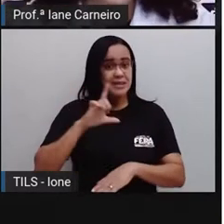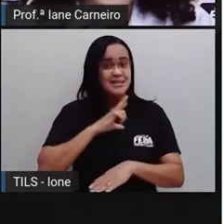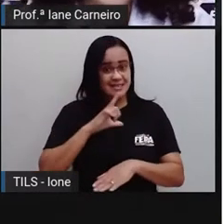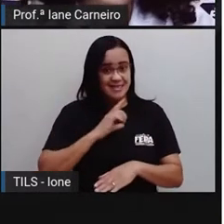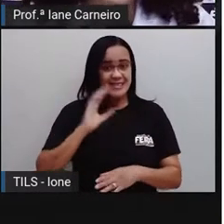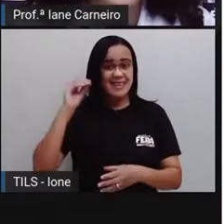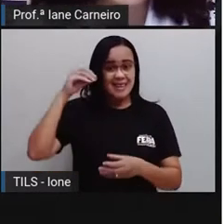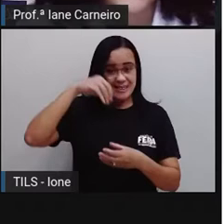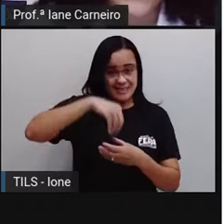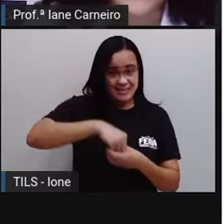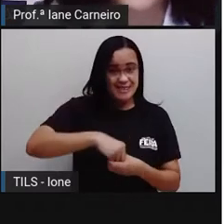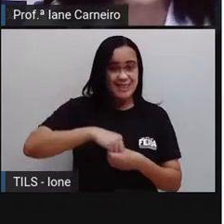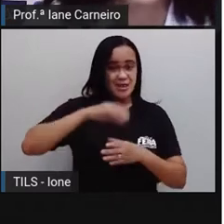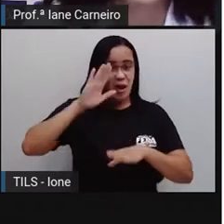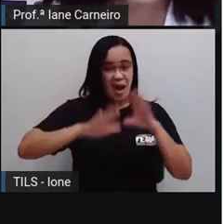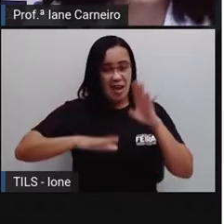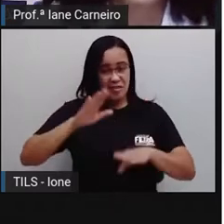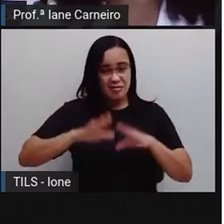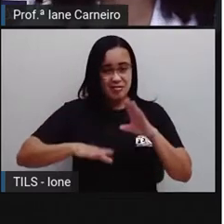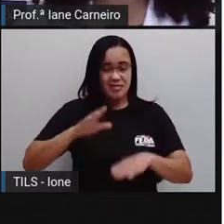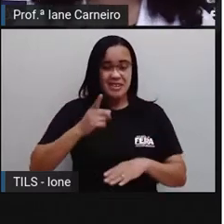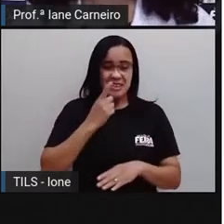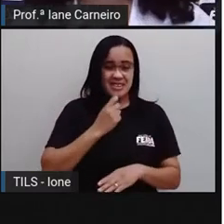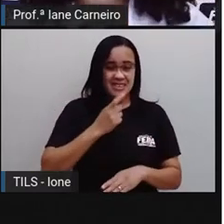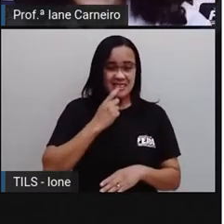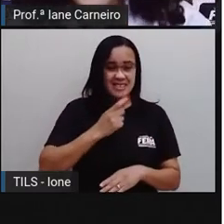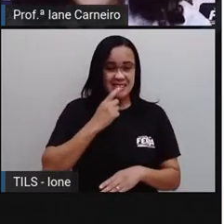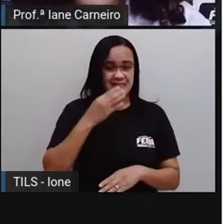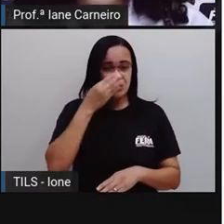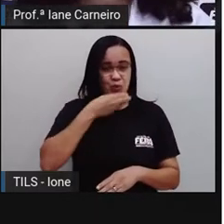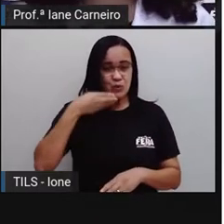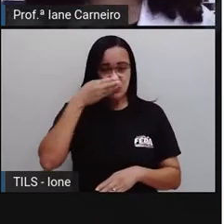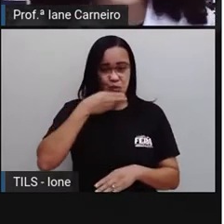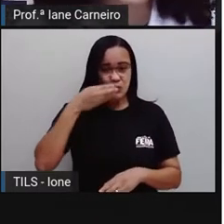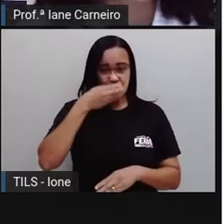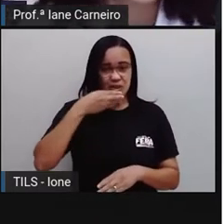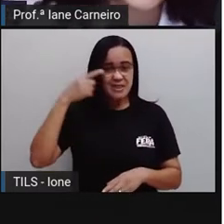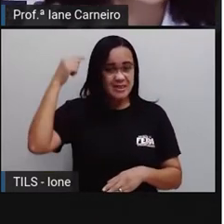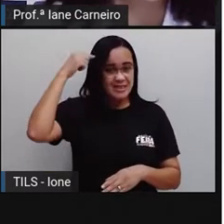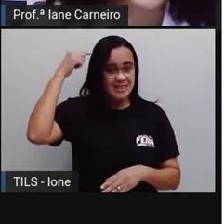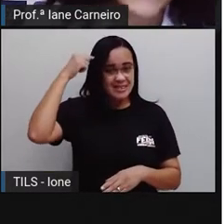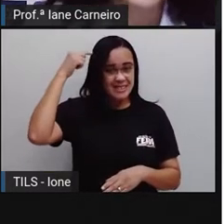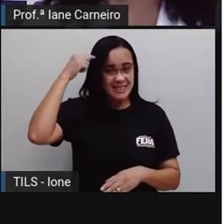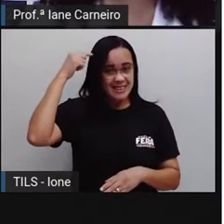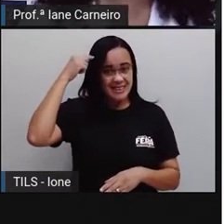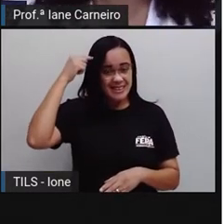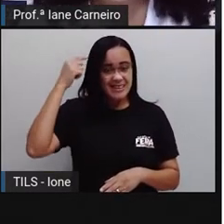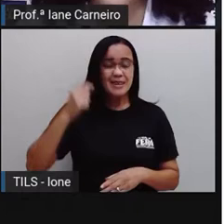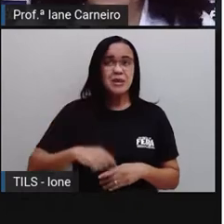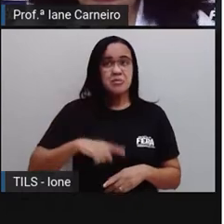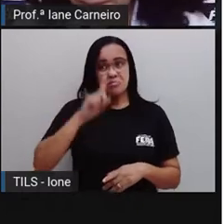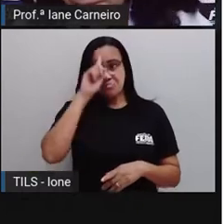às vezes, tem geleia e dentro da cabeça nasce cada ideia.